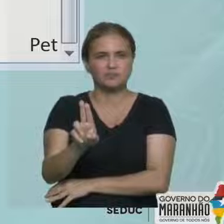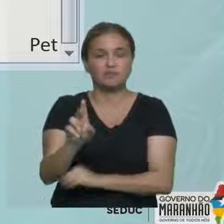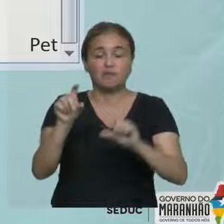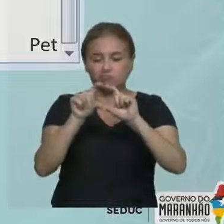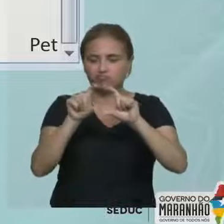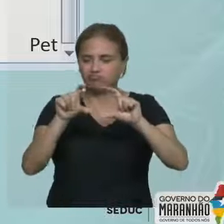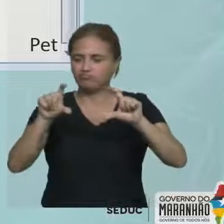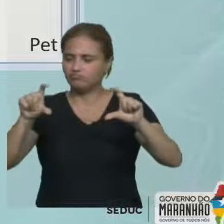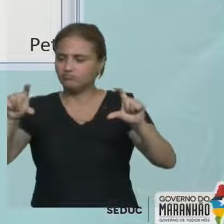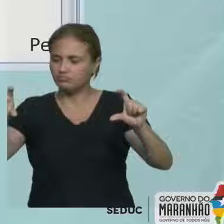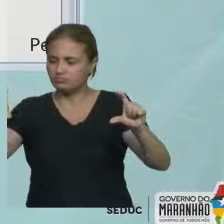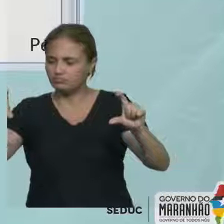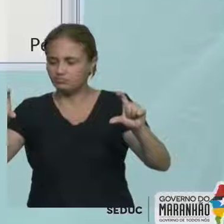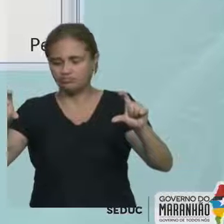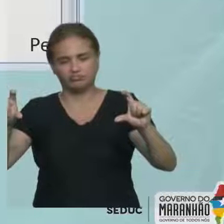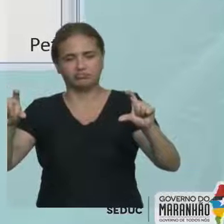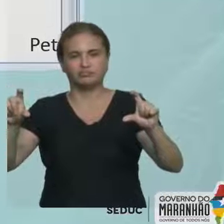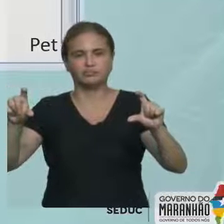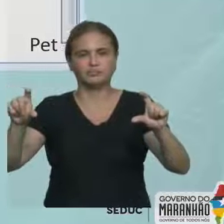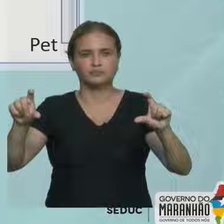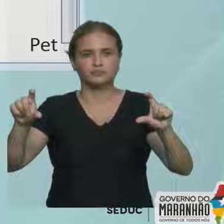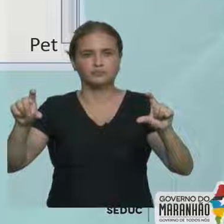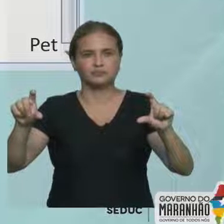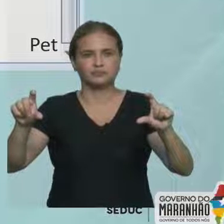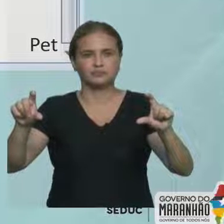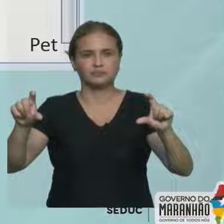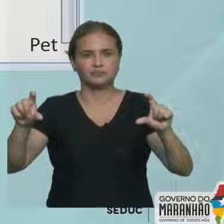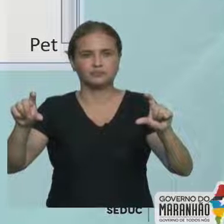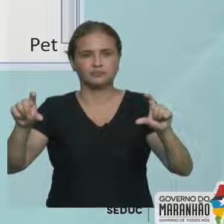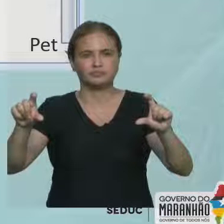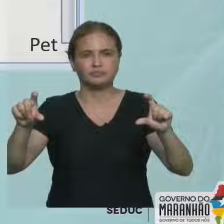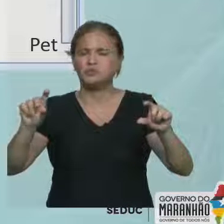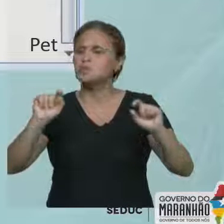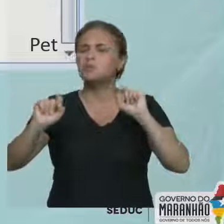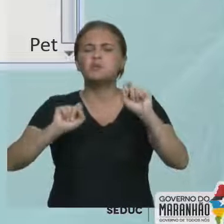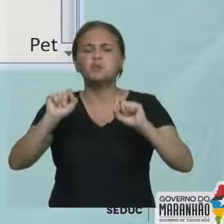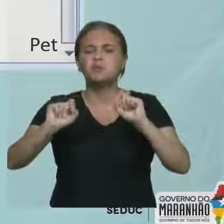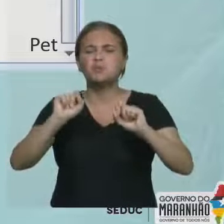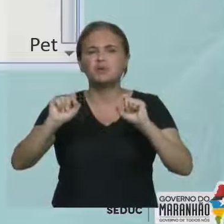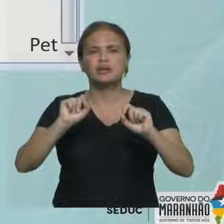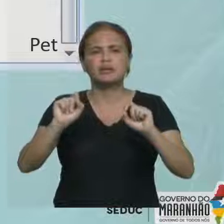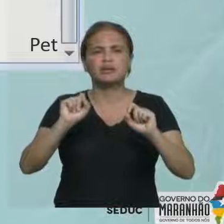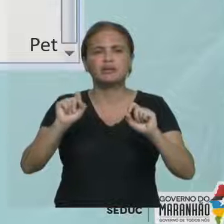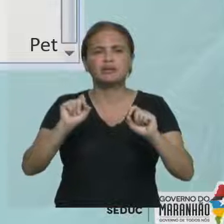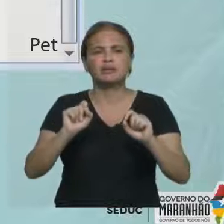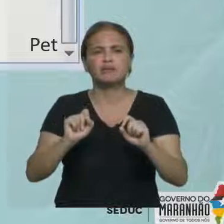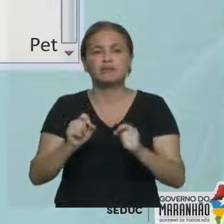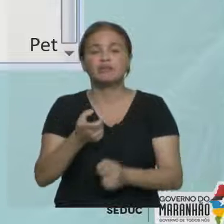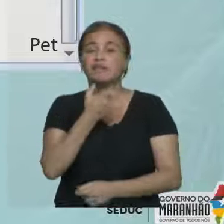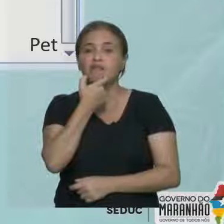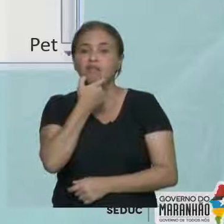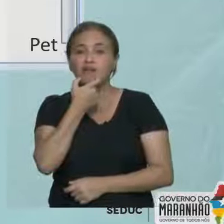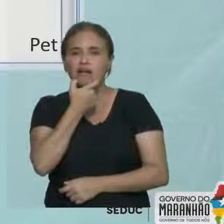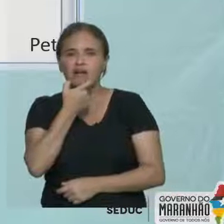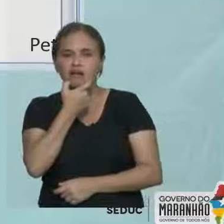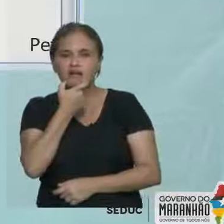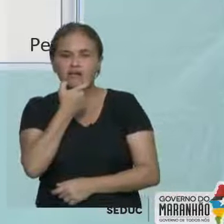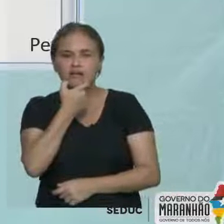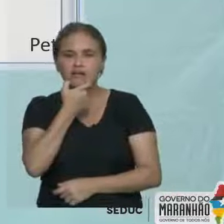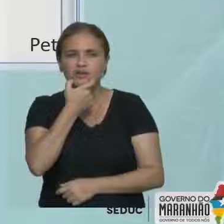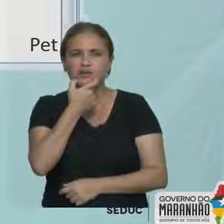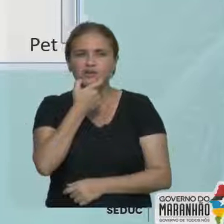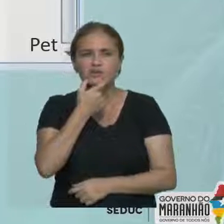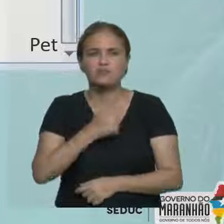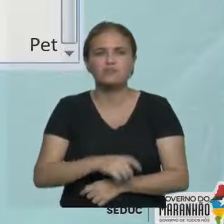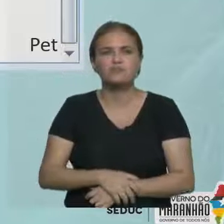underlined question in the e-mail. Hi there, my name is Peter. I'm from Miami. I'd like to